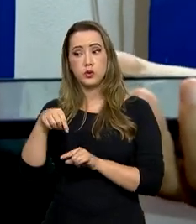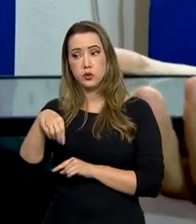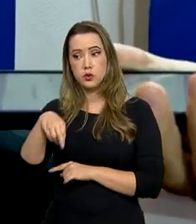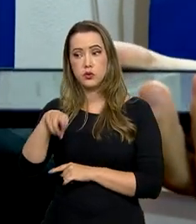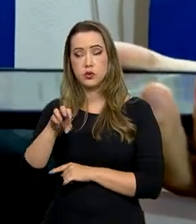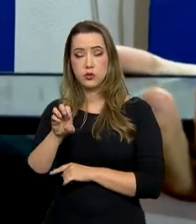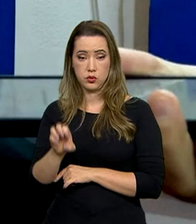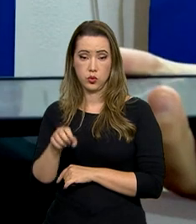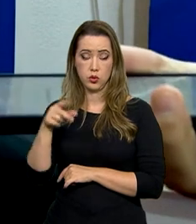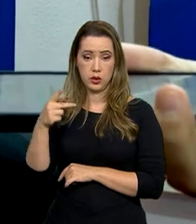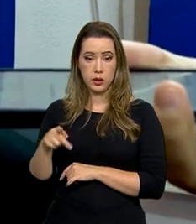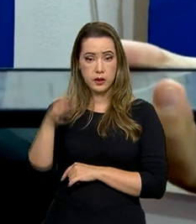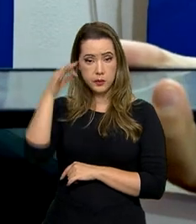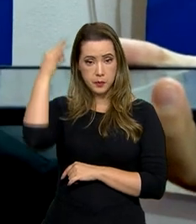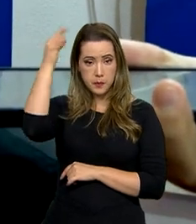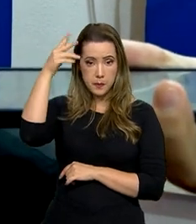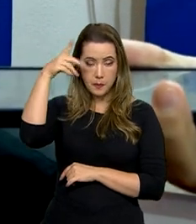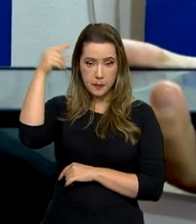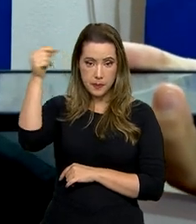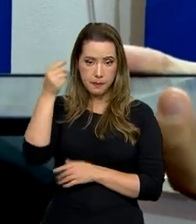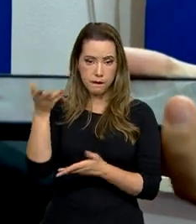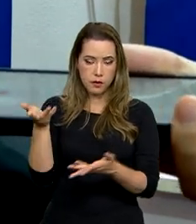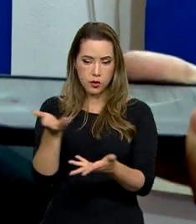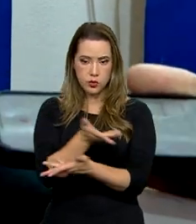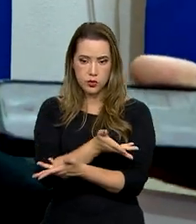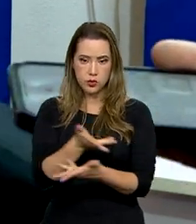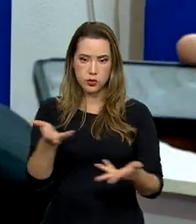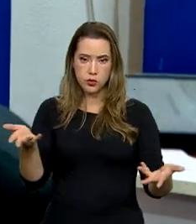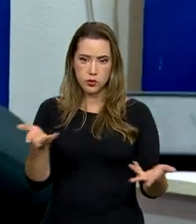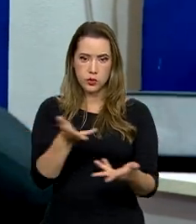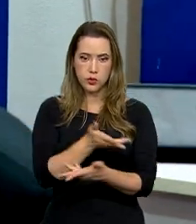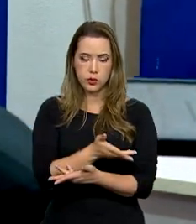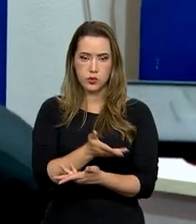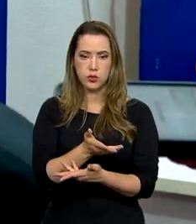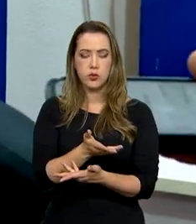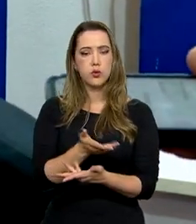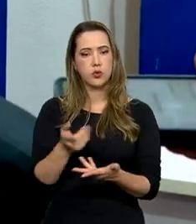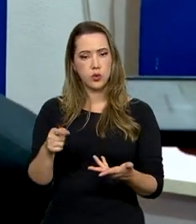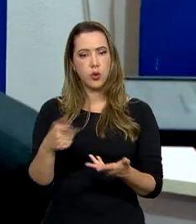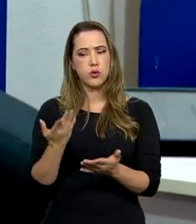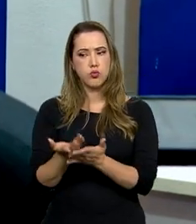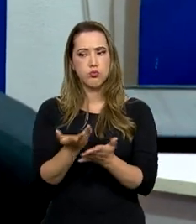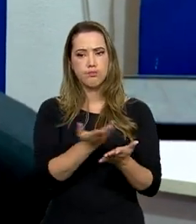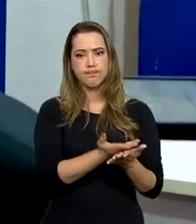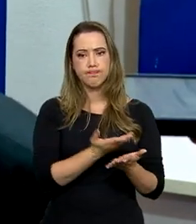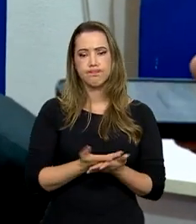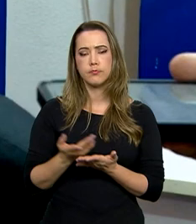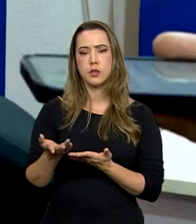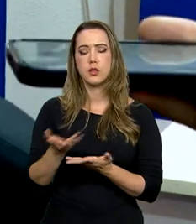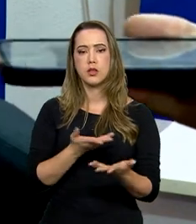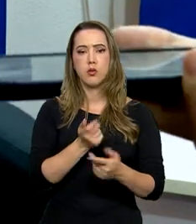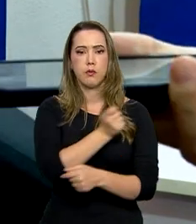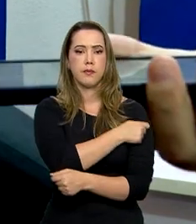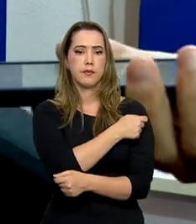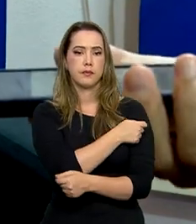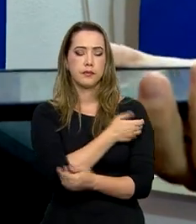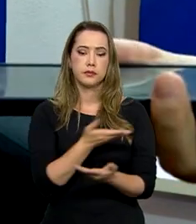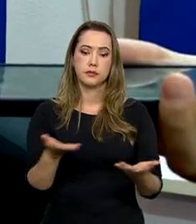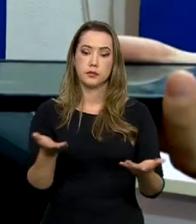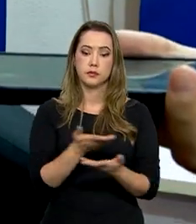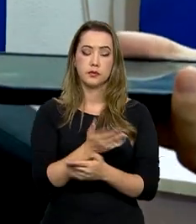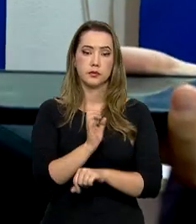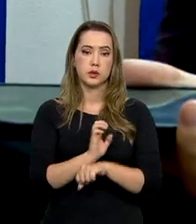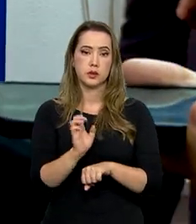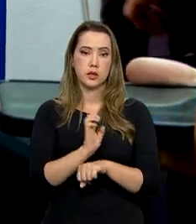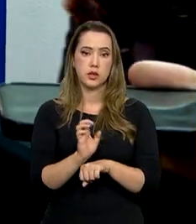que visa a formação e o intercâmbio entre as duas academias, intercâmbios de alunos, fazendo